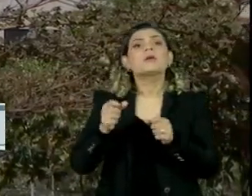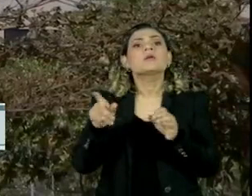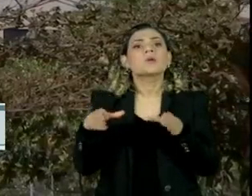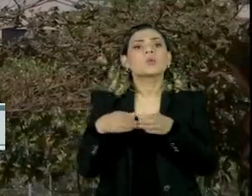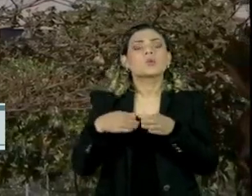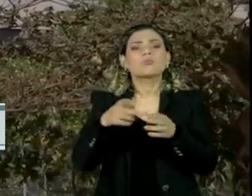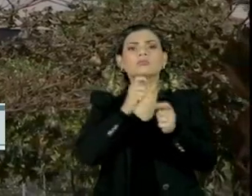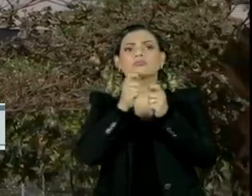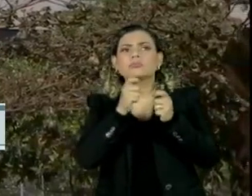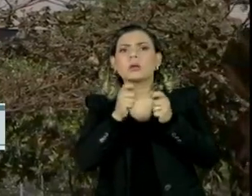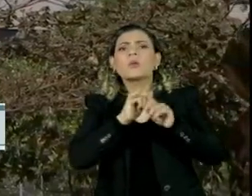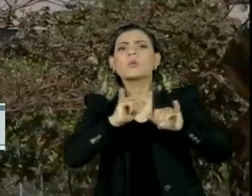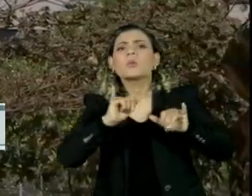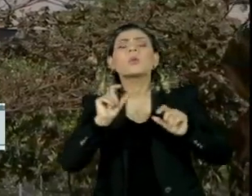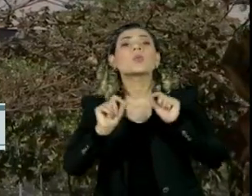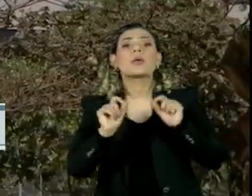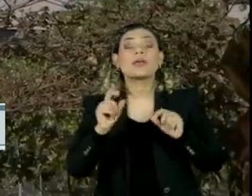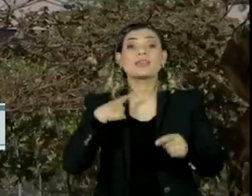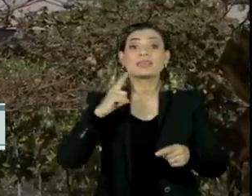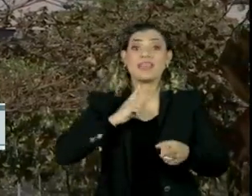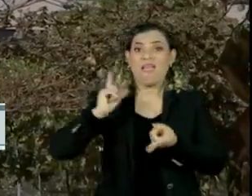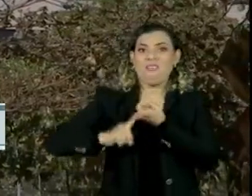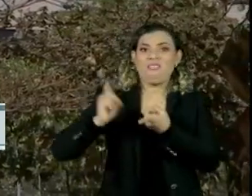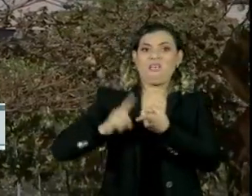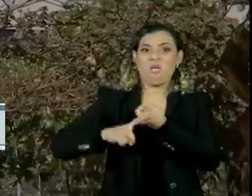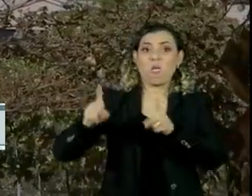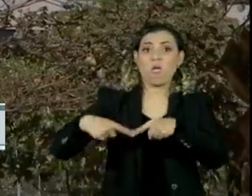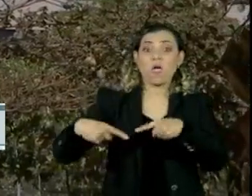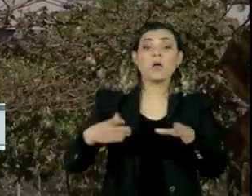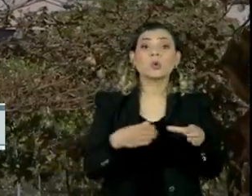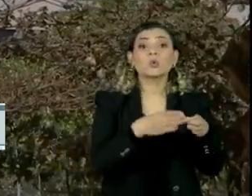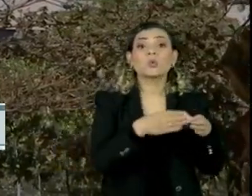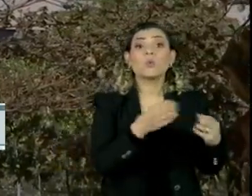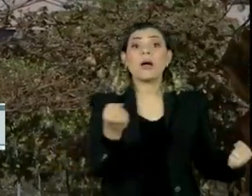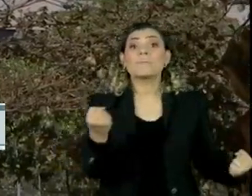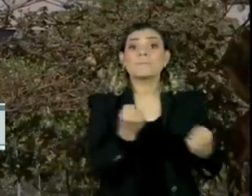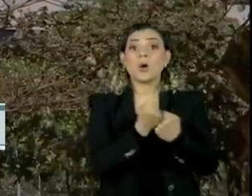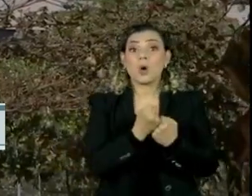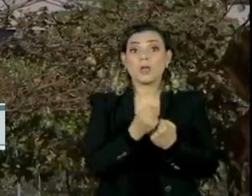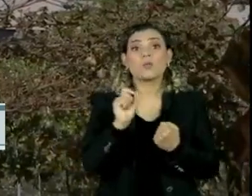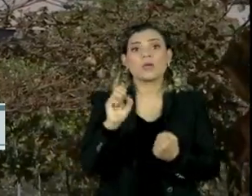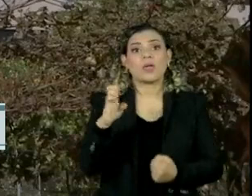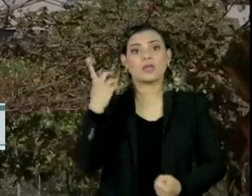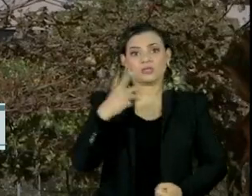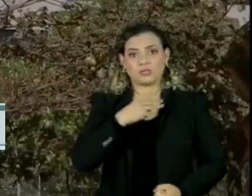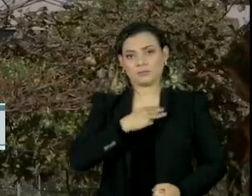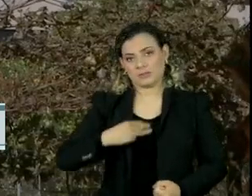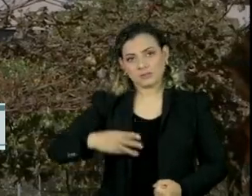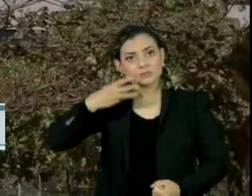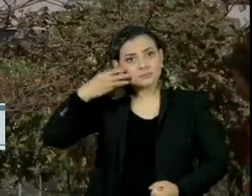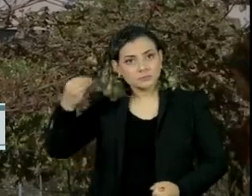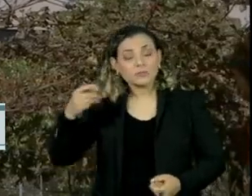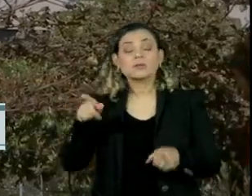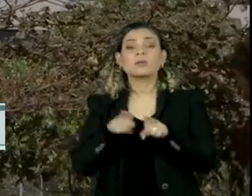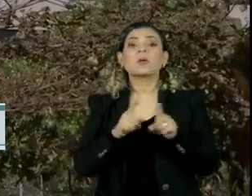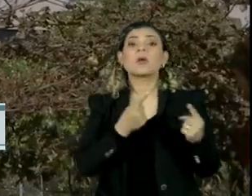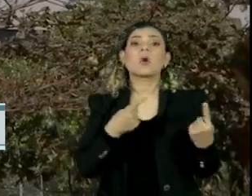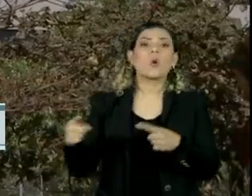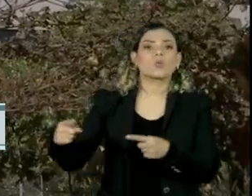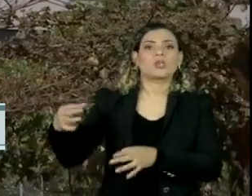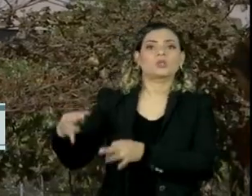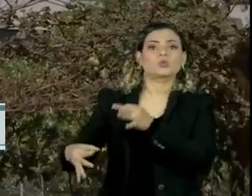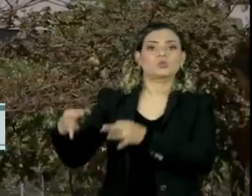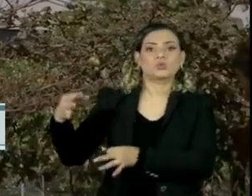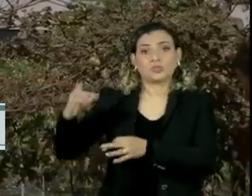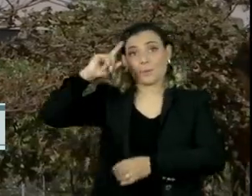informa que são centenas de ameaças vindas de grupos apoiadores do ex-ministro contra o juiz da 15ª Vara